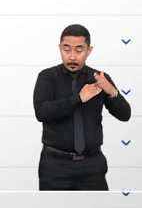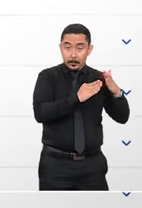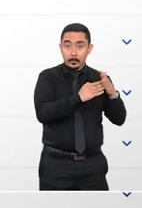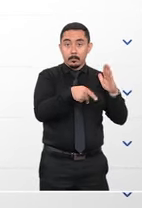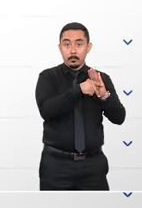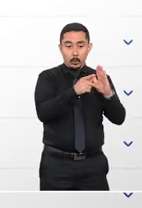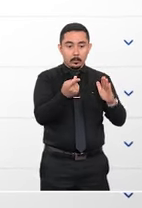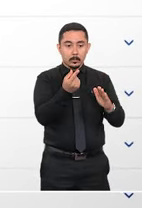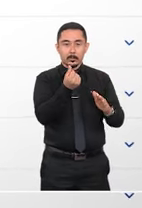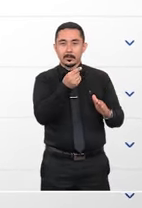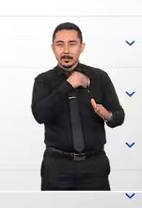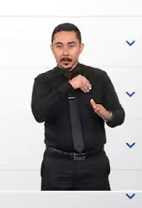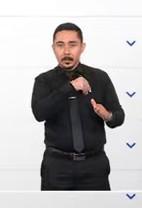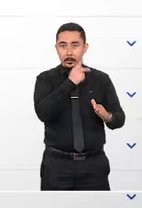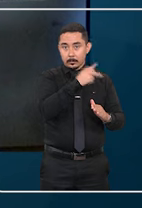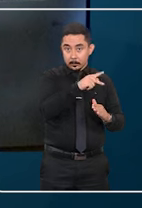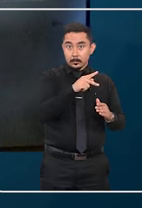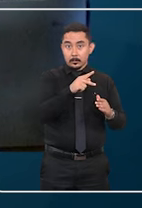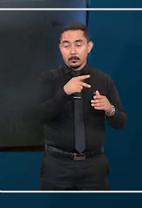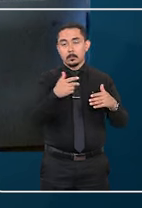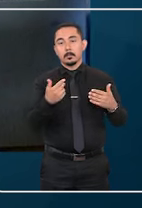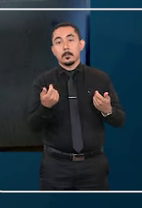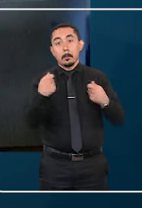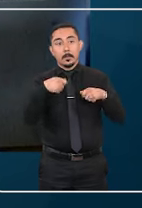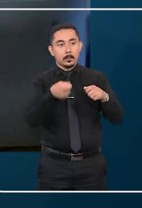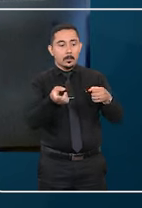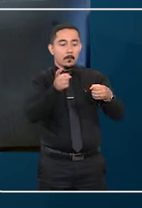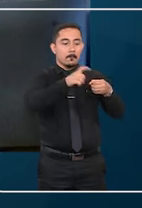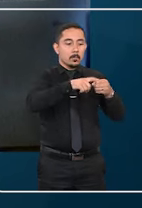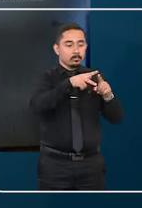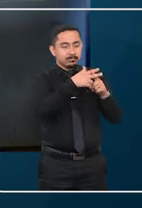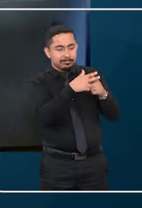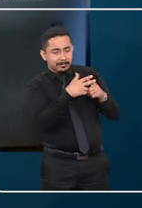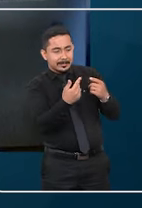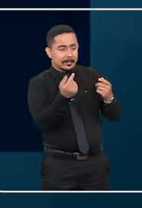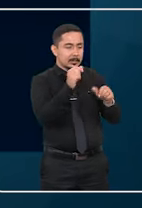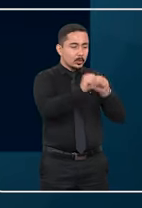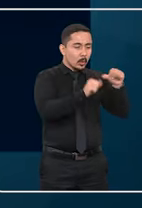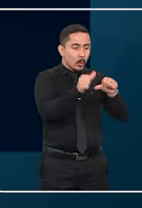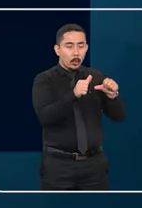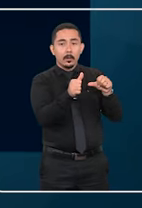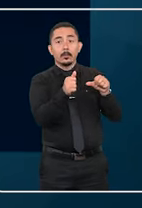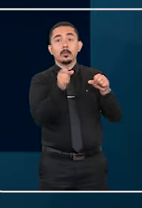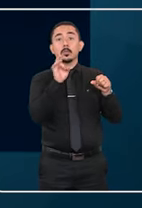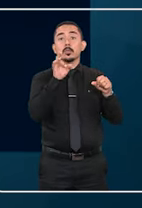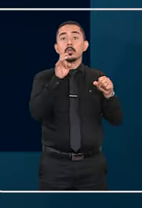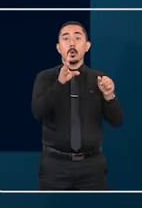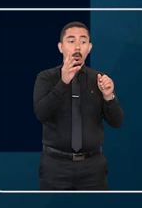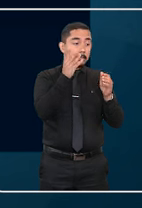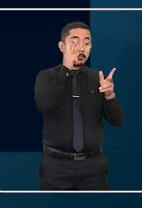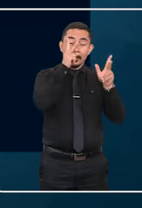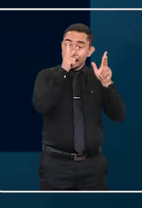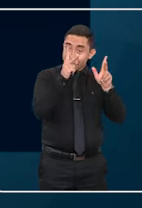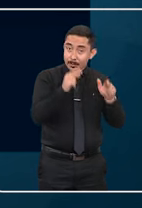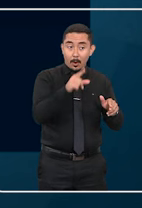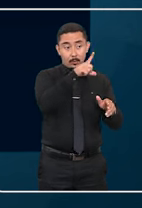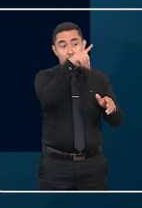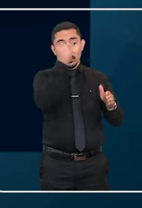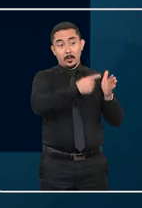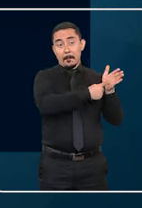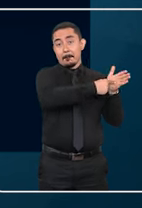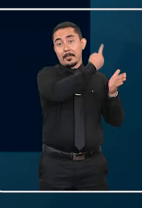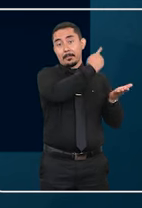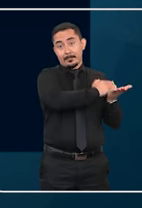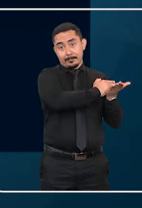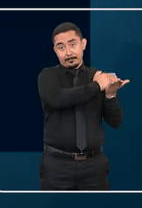sobre a renda da pessoa física, eventuais retificações devem ser feitas utilizando a mesma modalidade escolhida